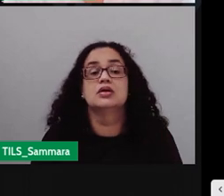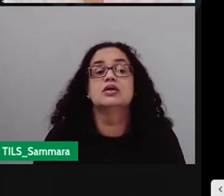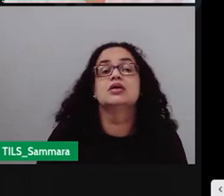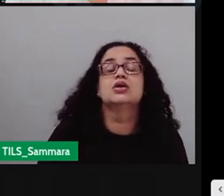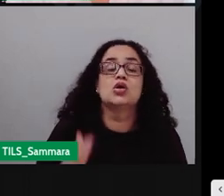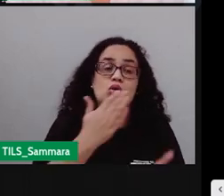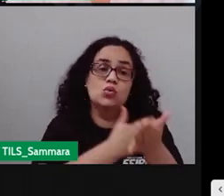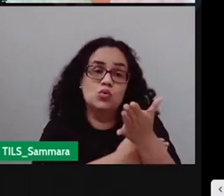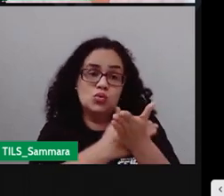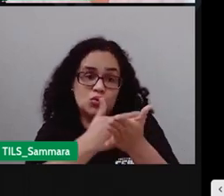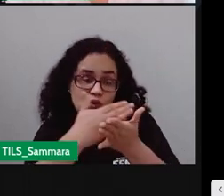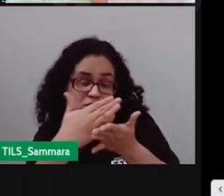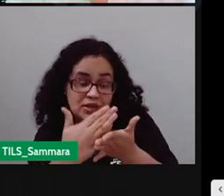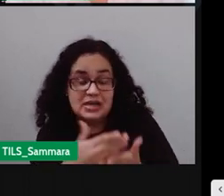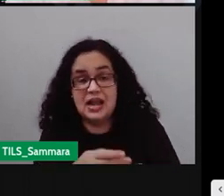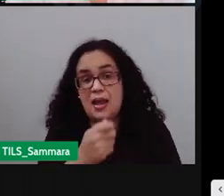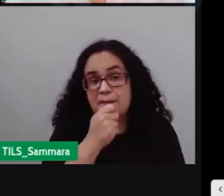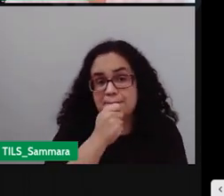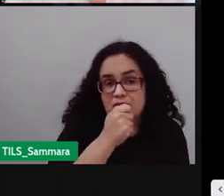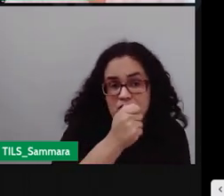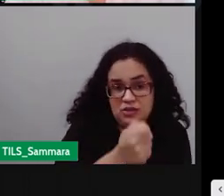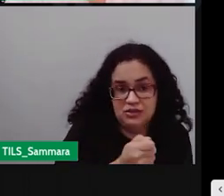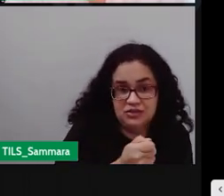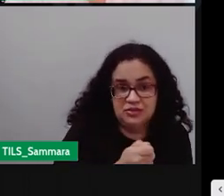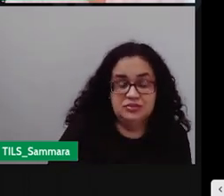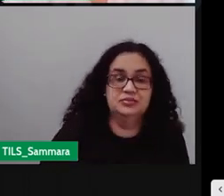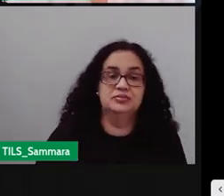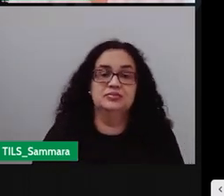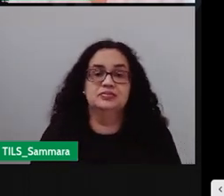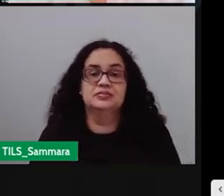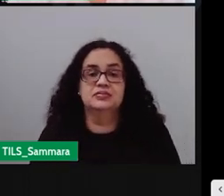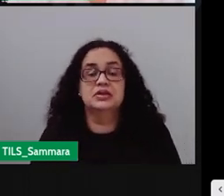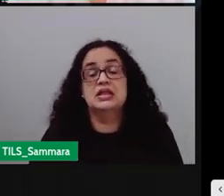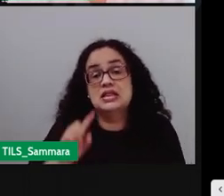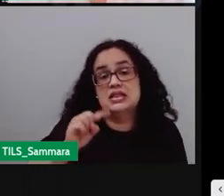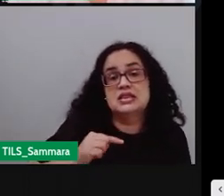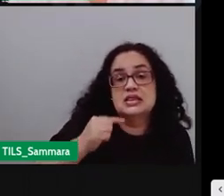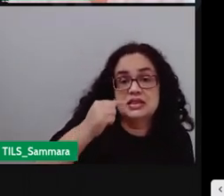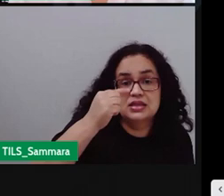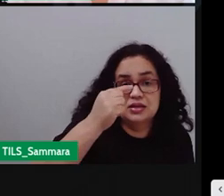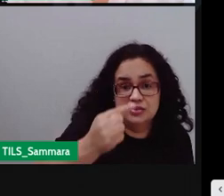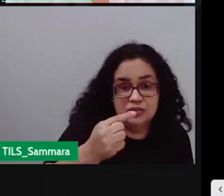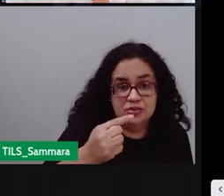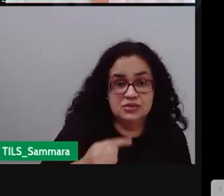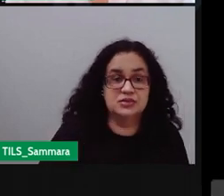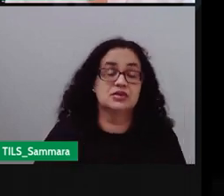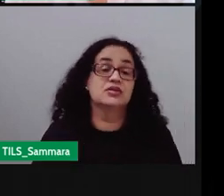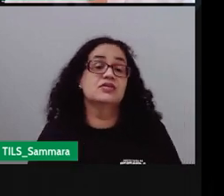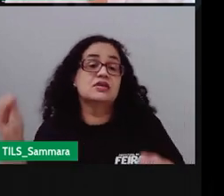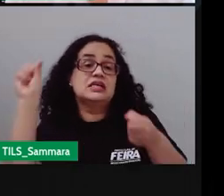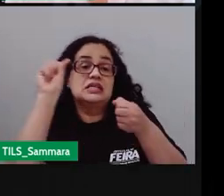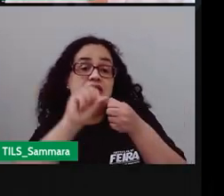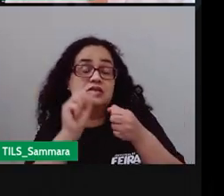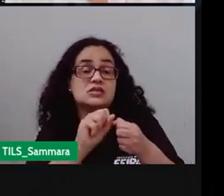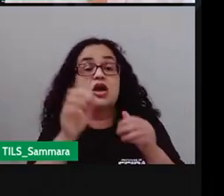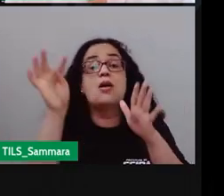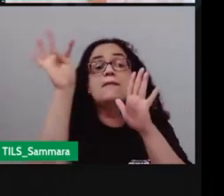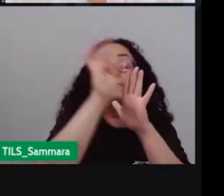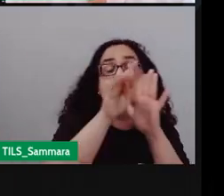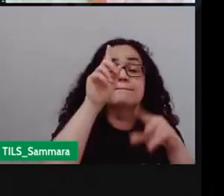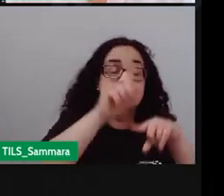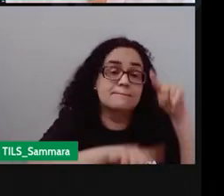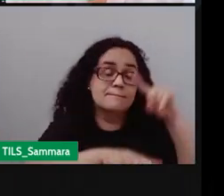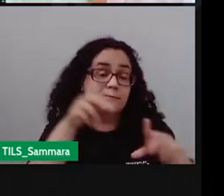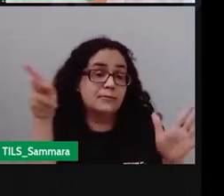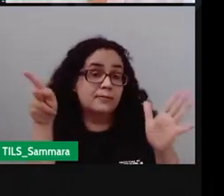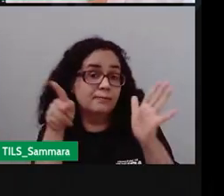começando a ser o que um repórter né e depois você vai produzir o